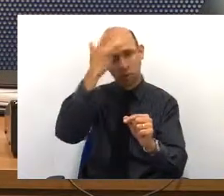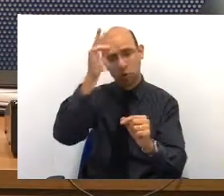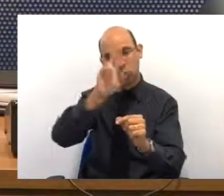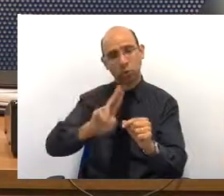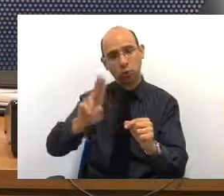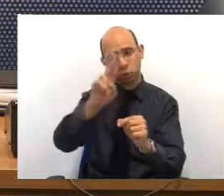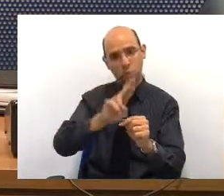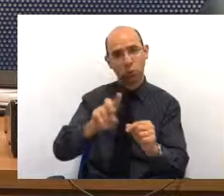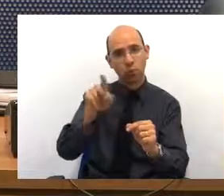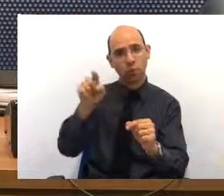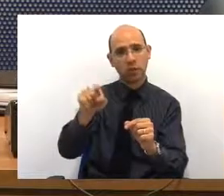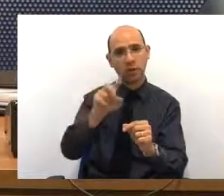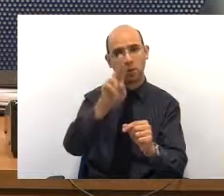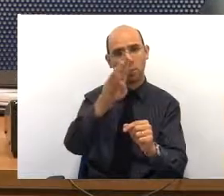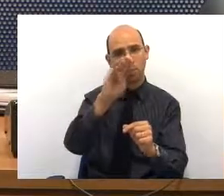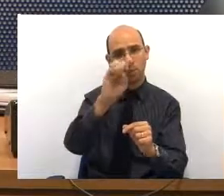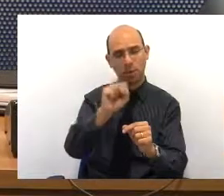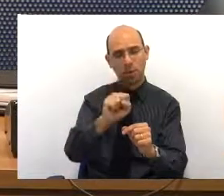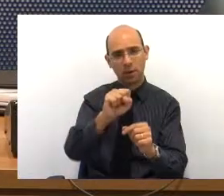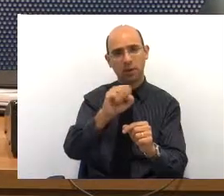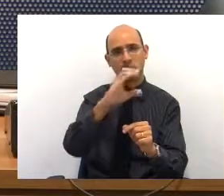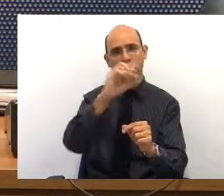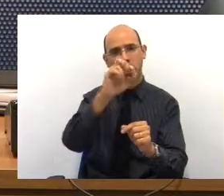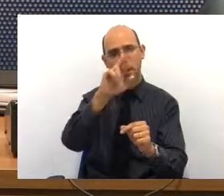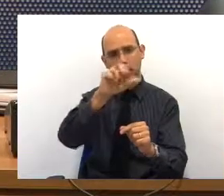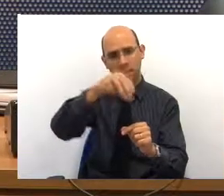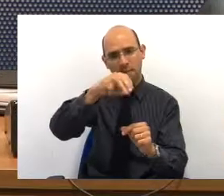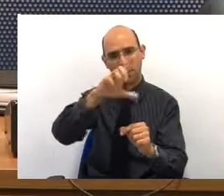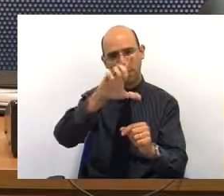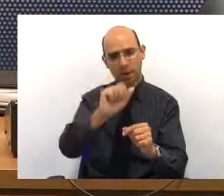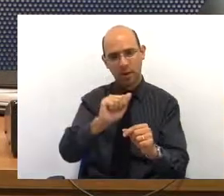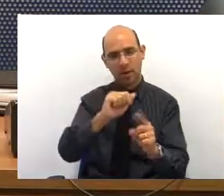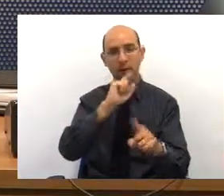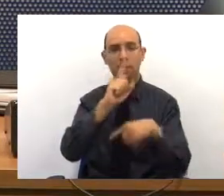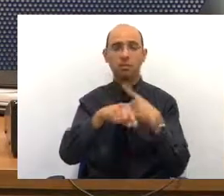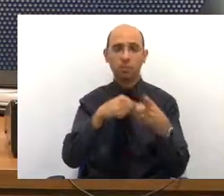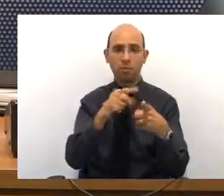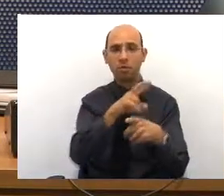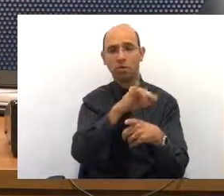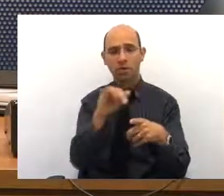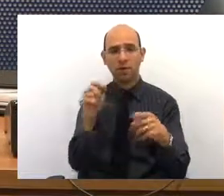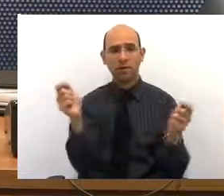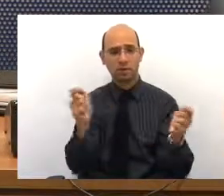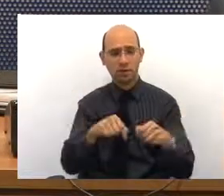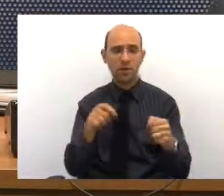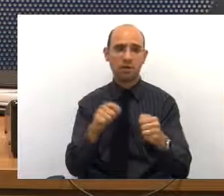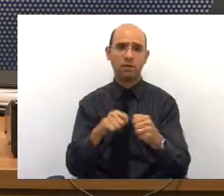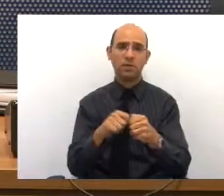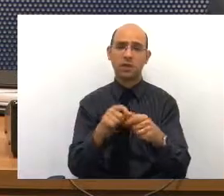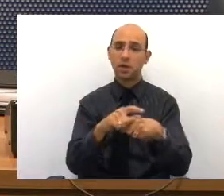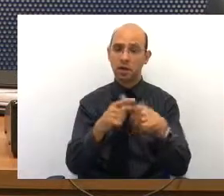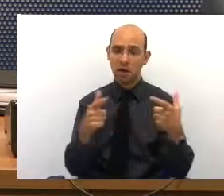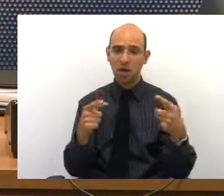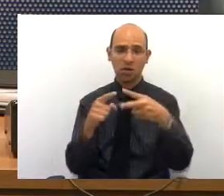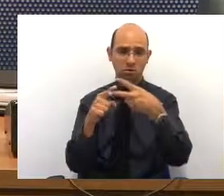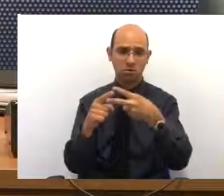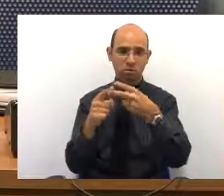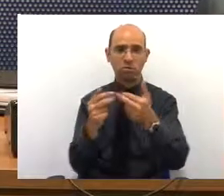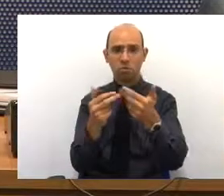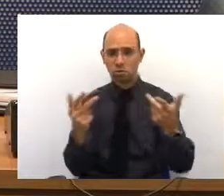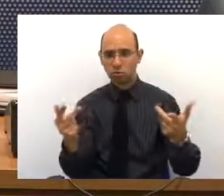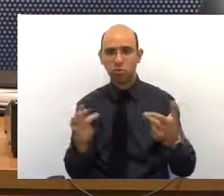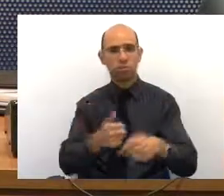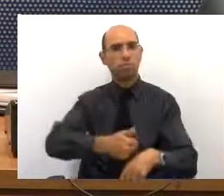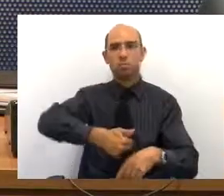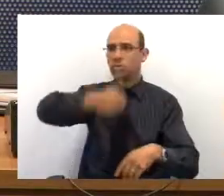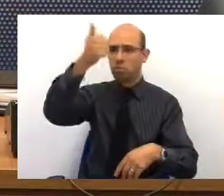da UBS Carmela. E aí, nós vamos ter condições de fazer uma grande reforma naquela UBS,